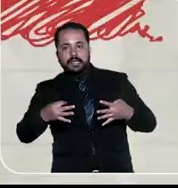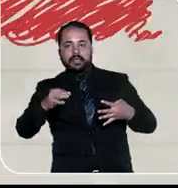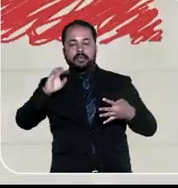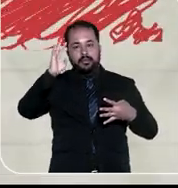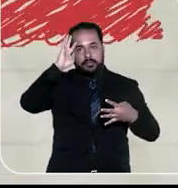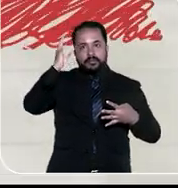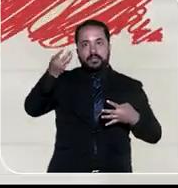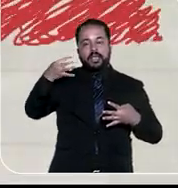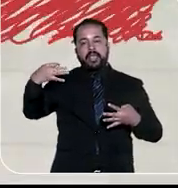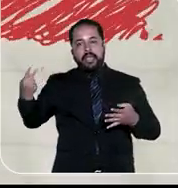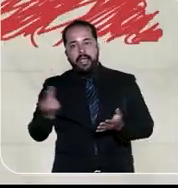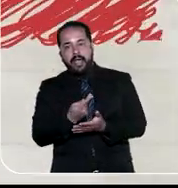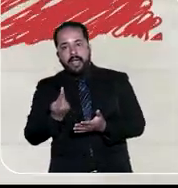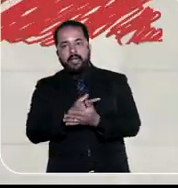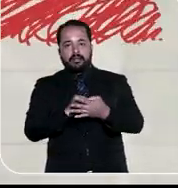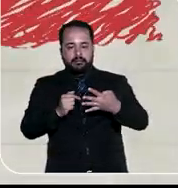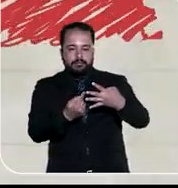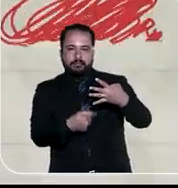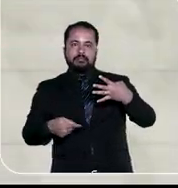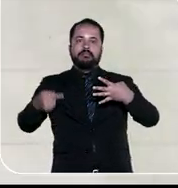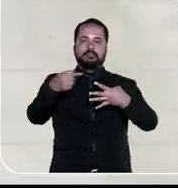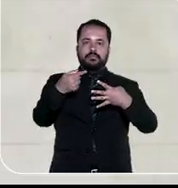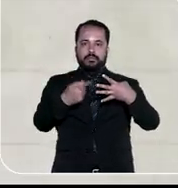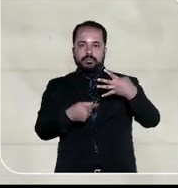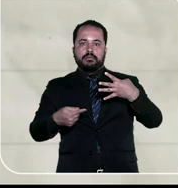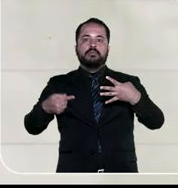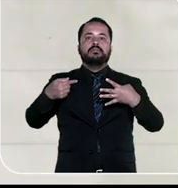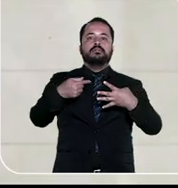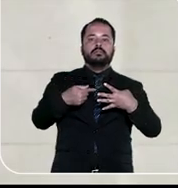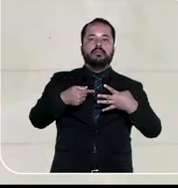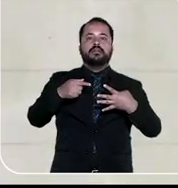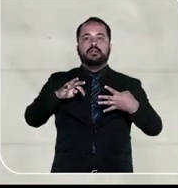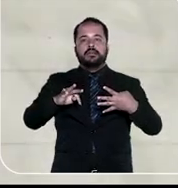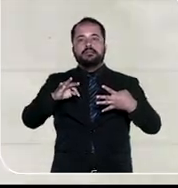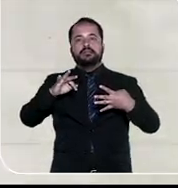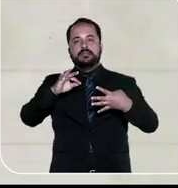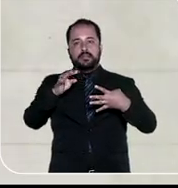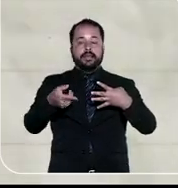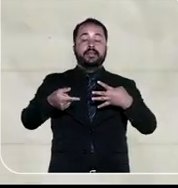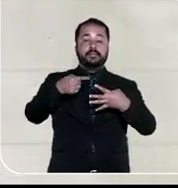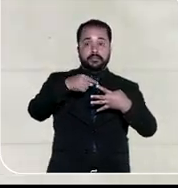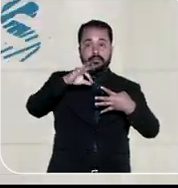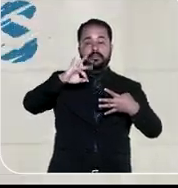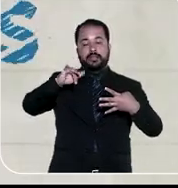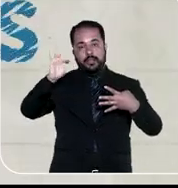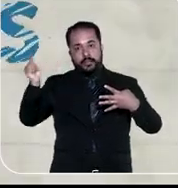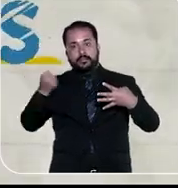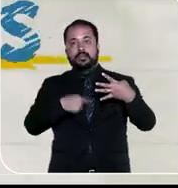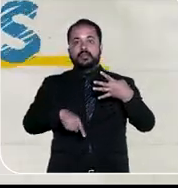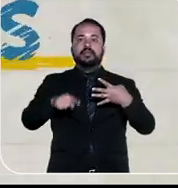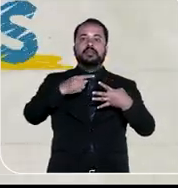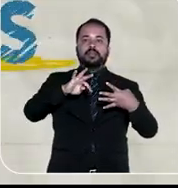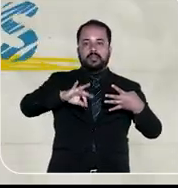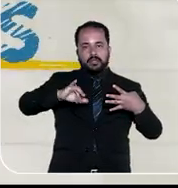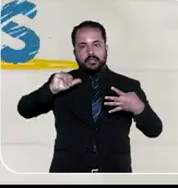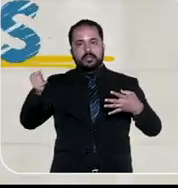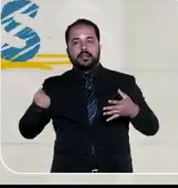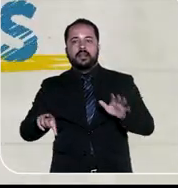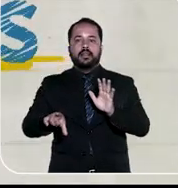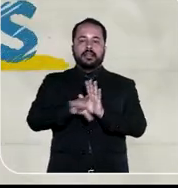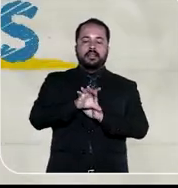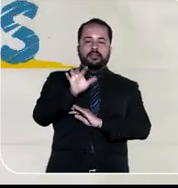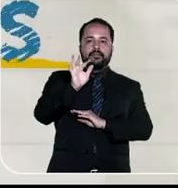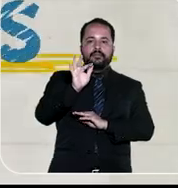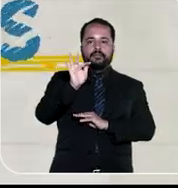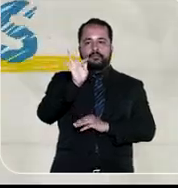que é o certo e o que é errado quando o assunto é a Constituição, no caso do STF, e no caso do STJ, as demais